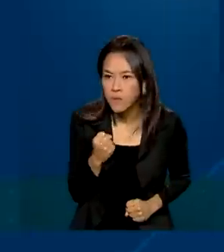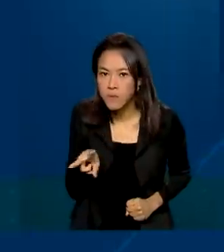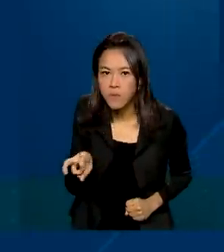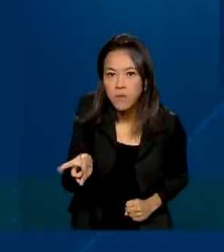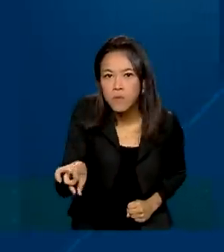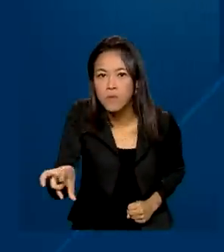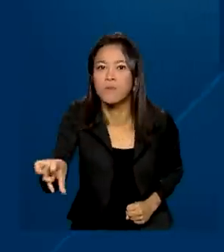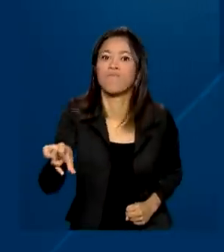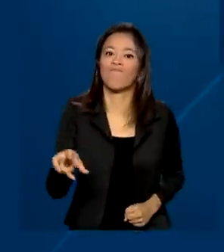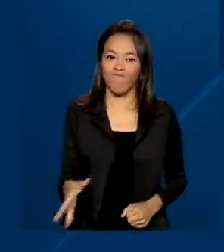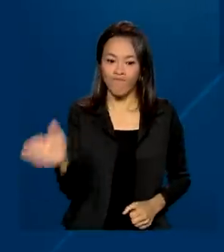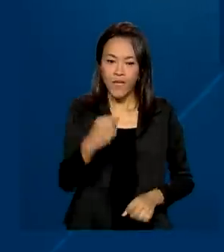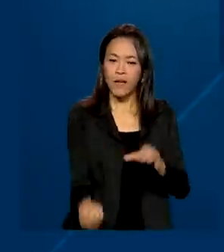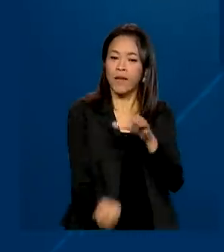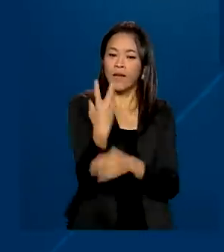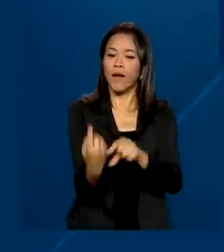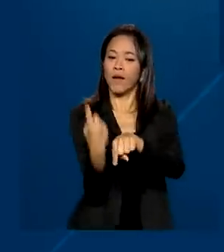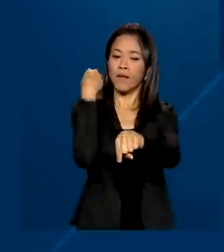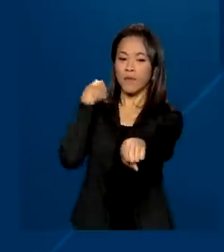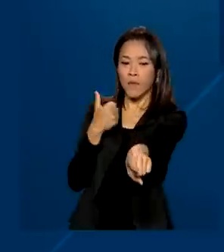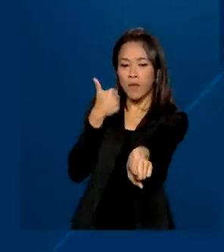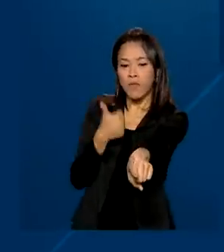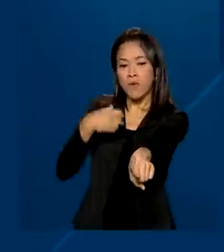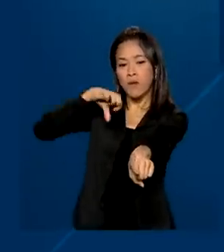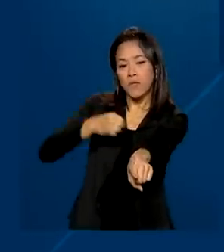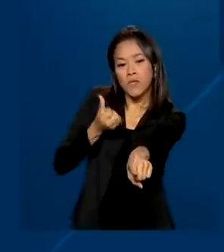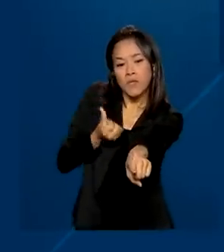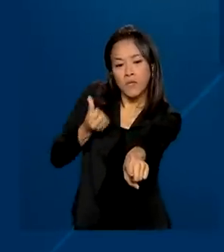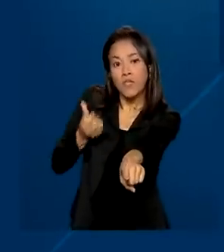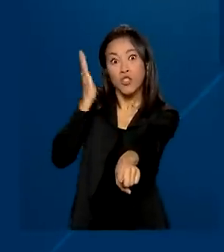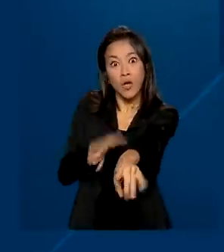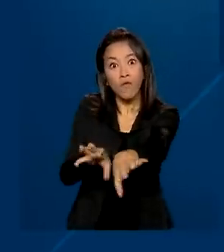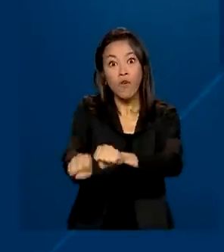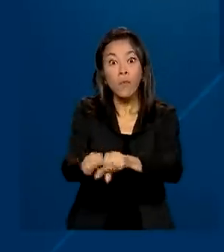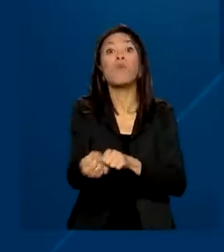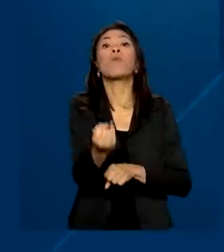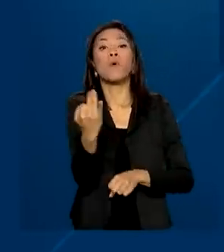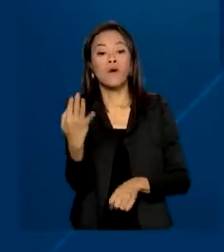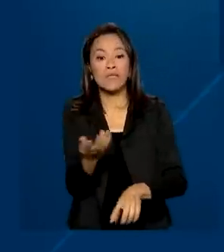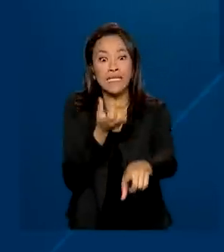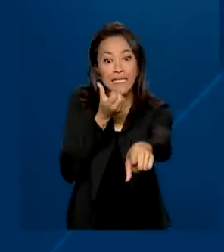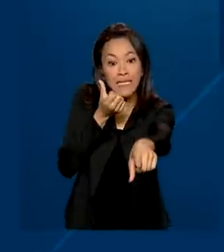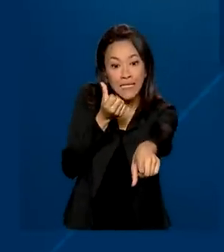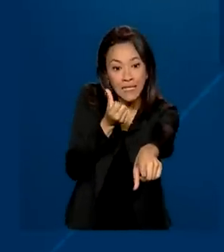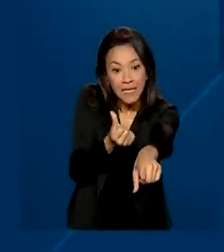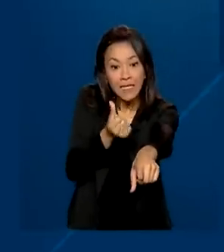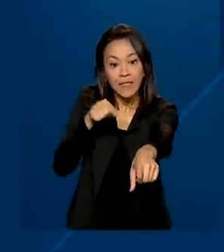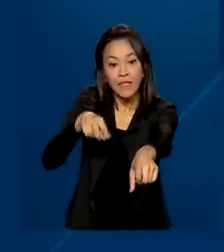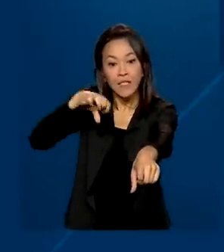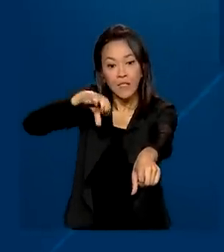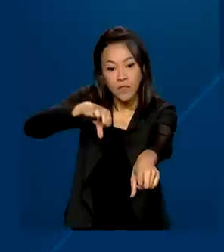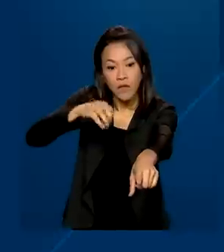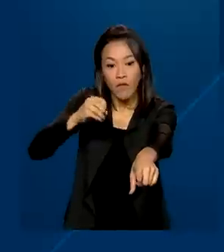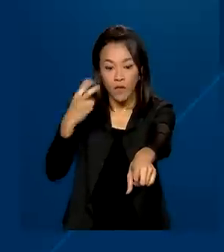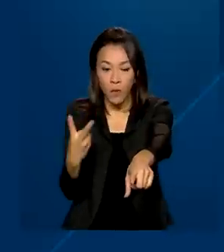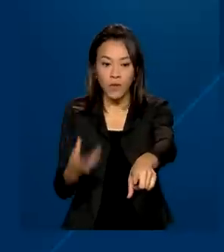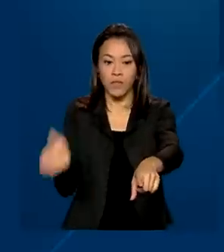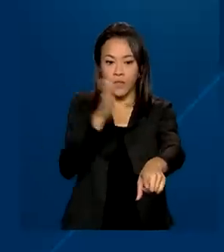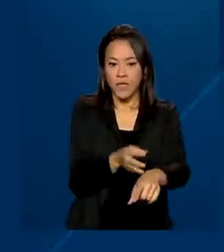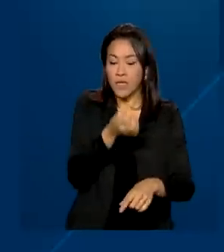Criado em 1966, ele já formou quase 7 mil guerreiros de selva, 610 deles